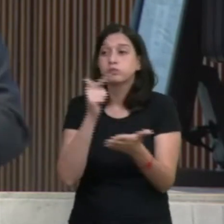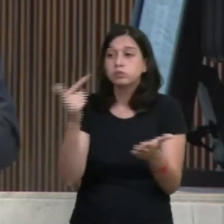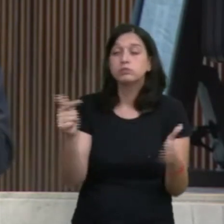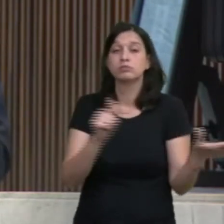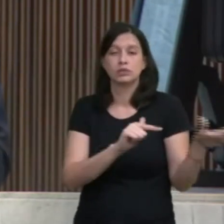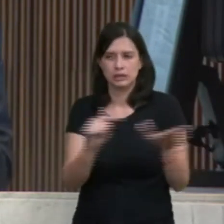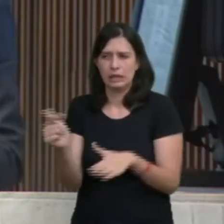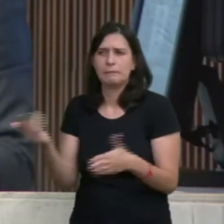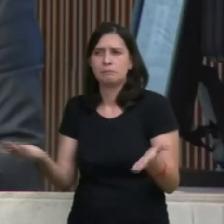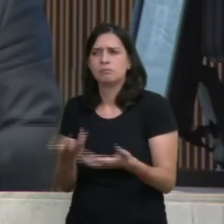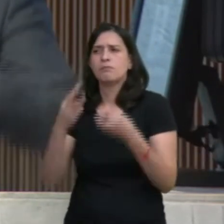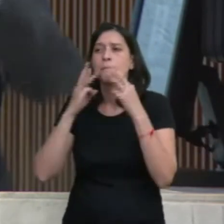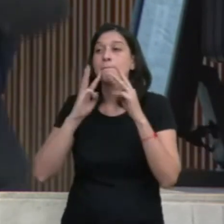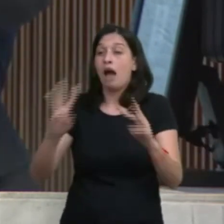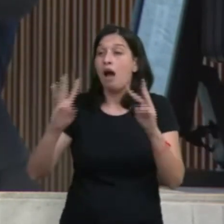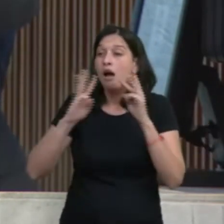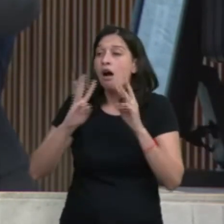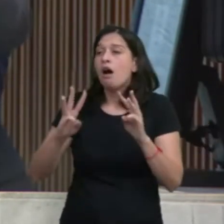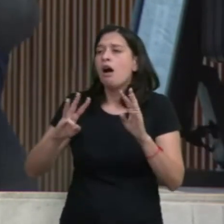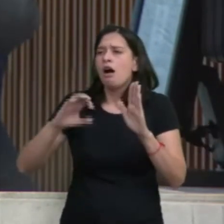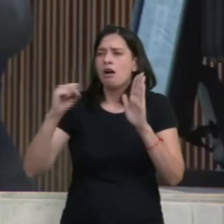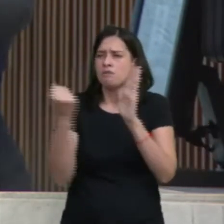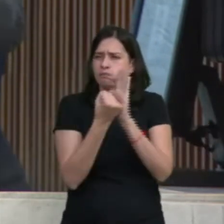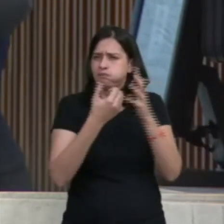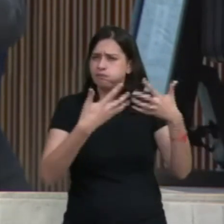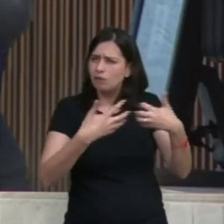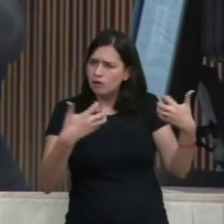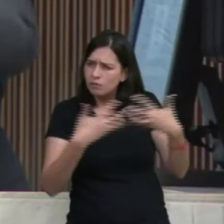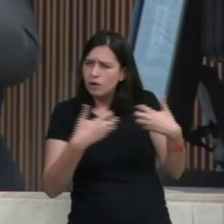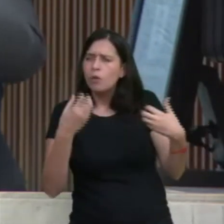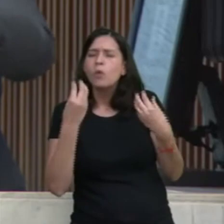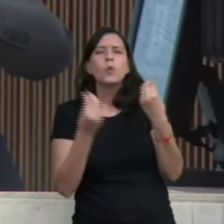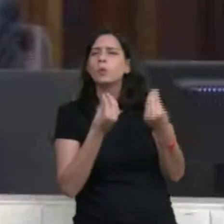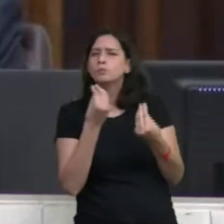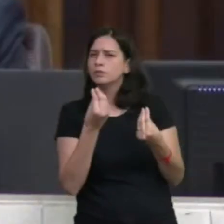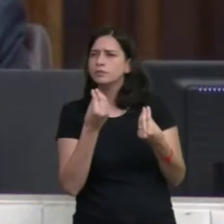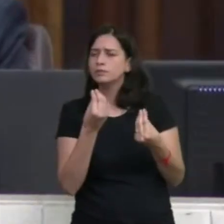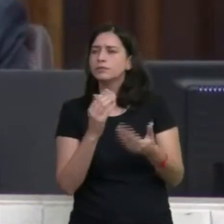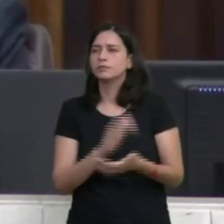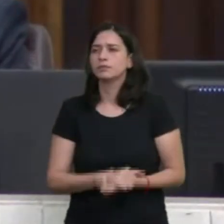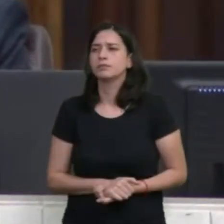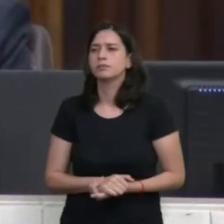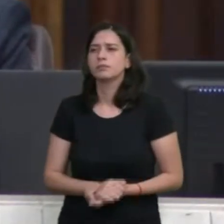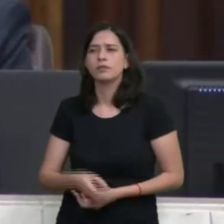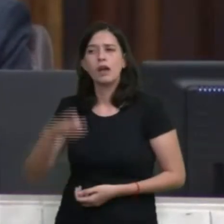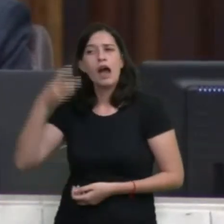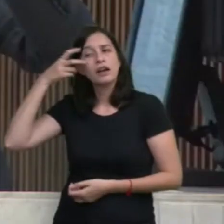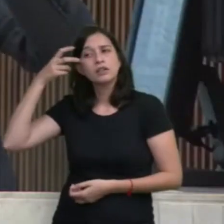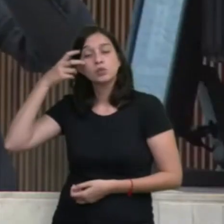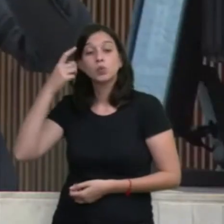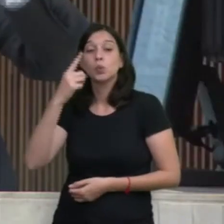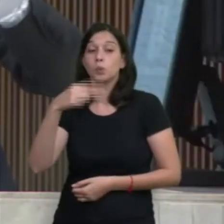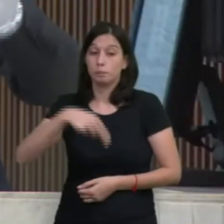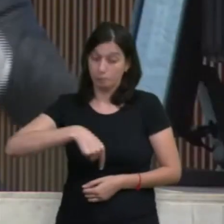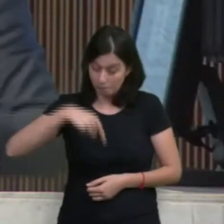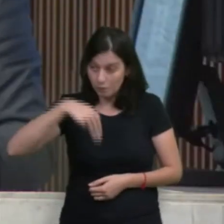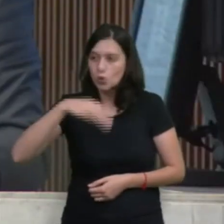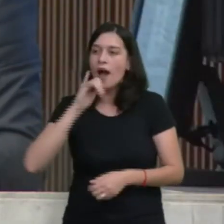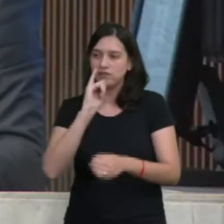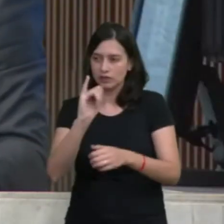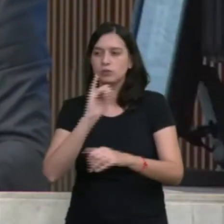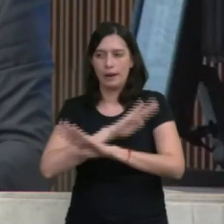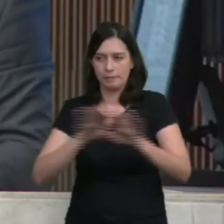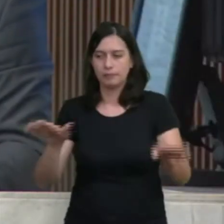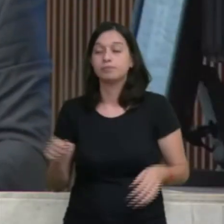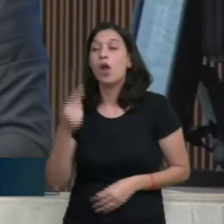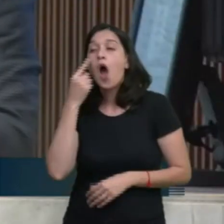propaganda com o logo da Copel e eu vou checar se a Copel... Deputado Arios, mais um minuto para concluir. Propaganda com o